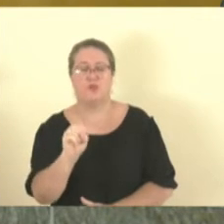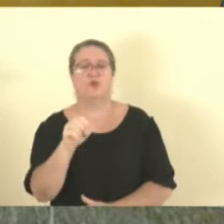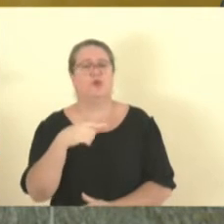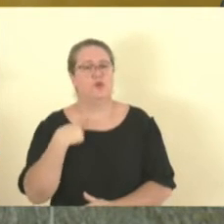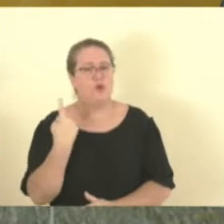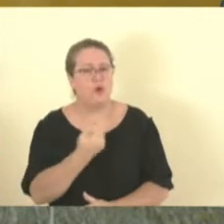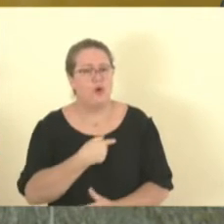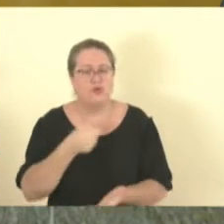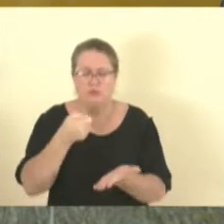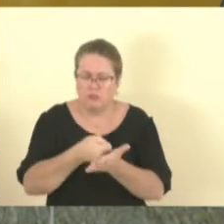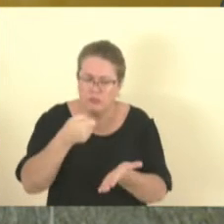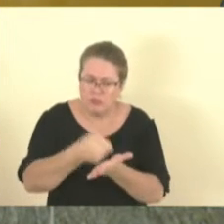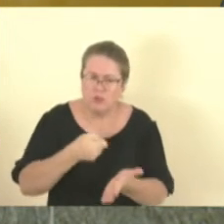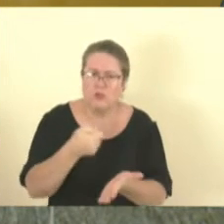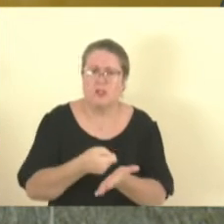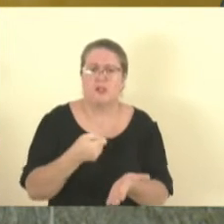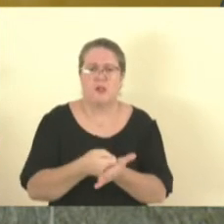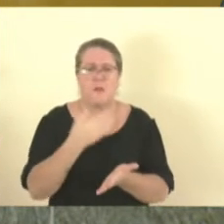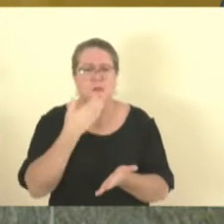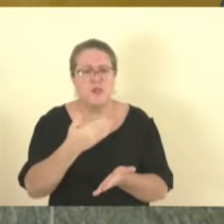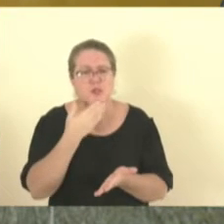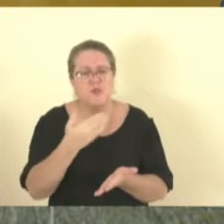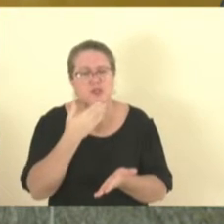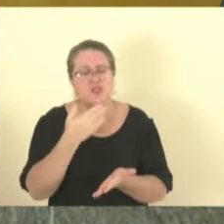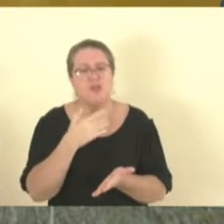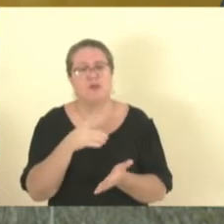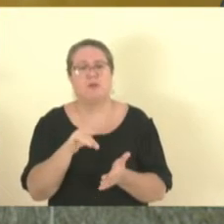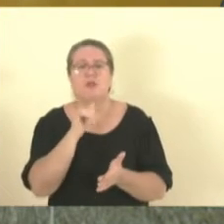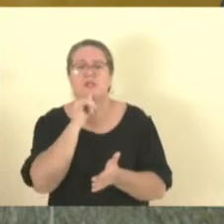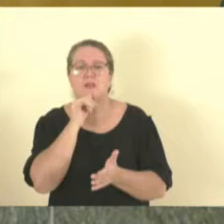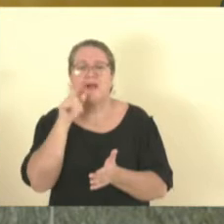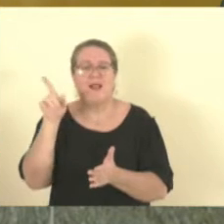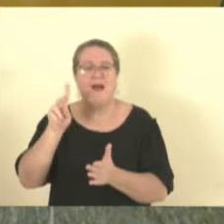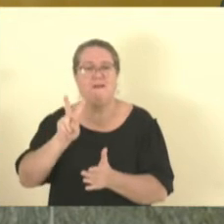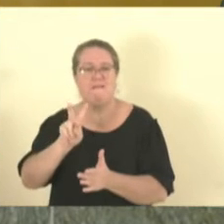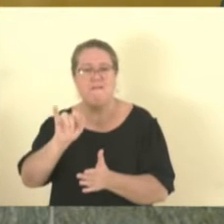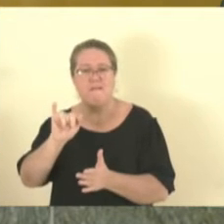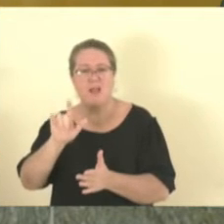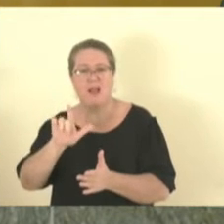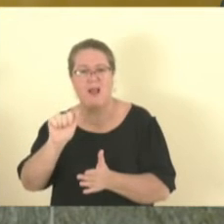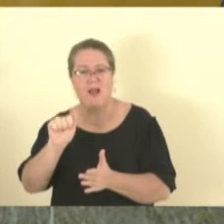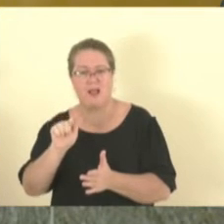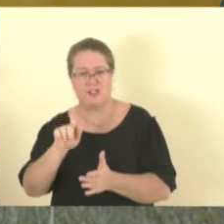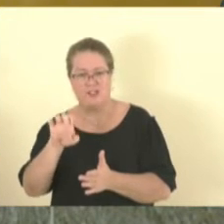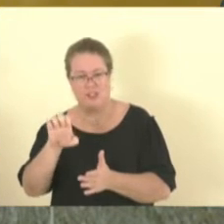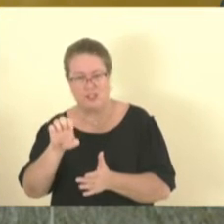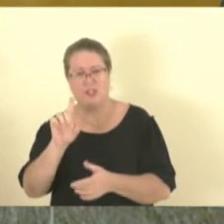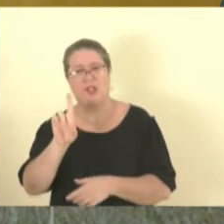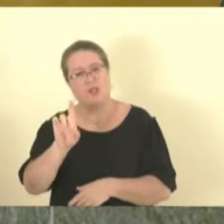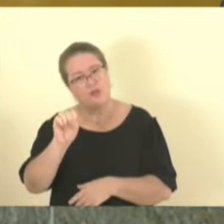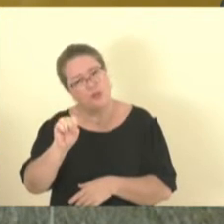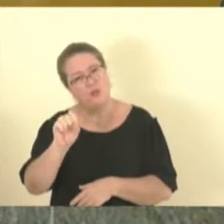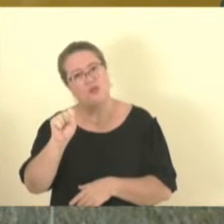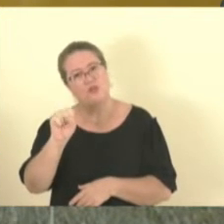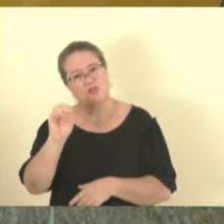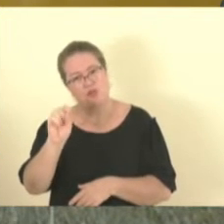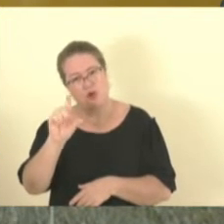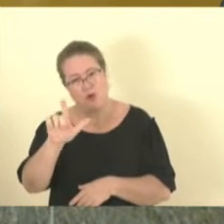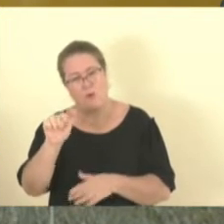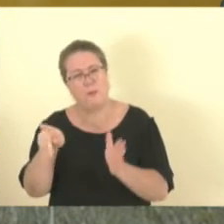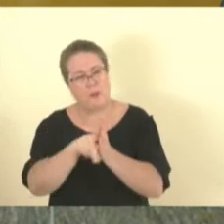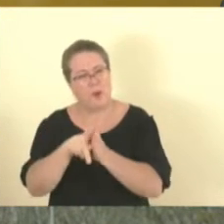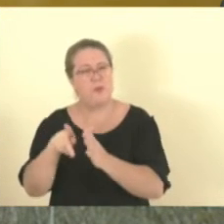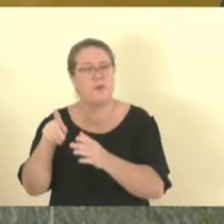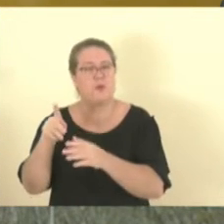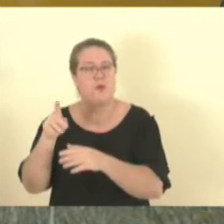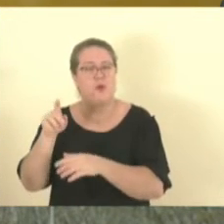conosco ali daquela audiência pública ali no Vilagem do Sol, onde as pessoas fizeram essa reivindicação e nós queremos também aqui